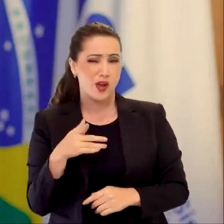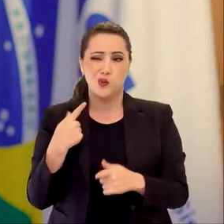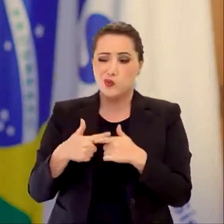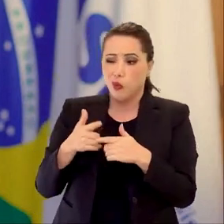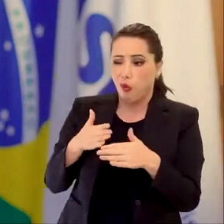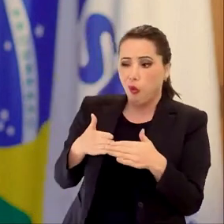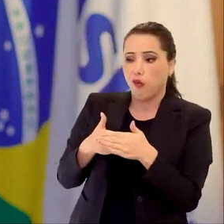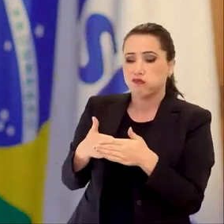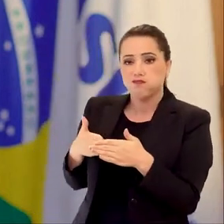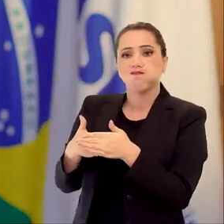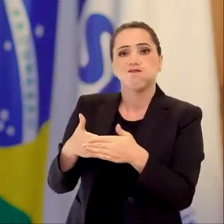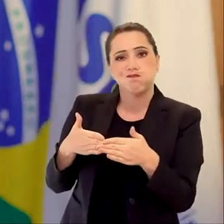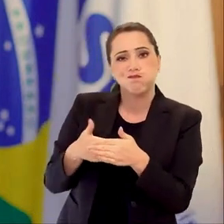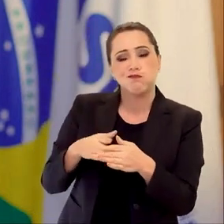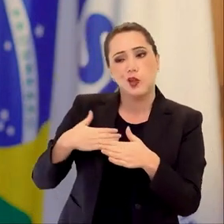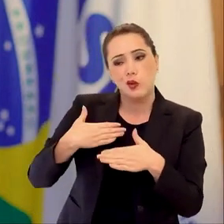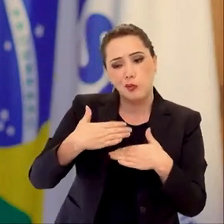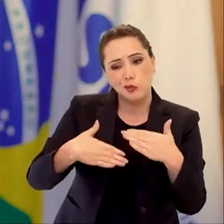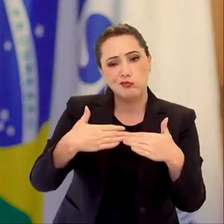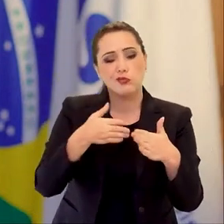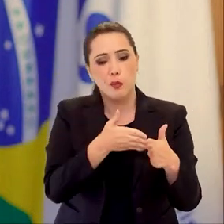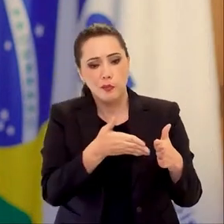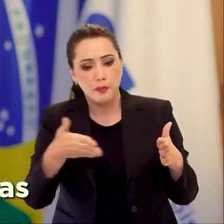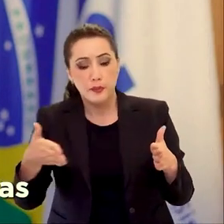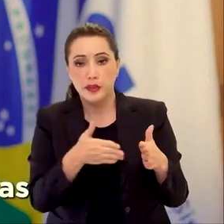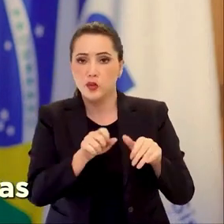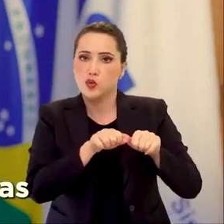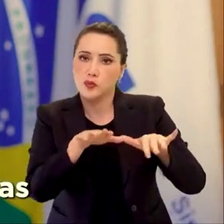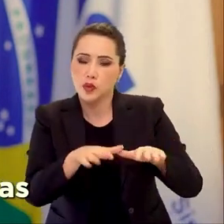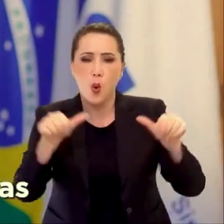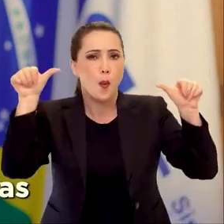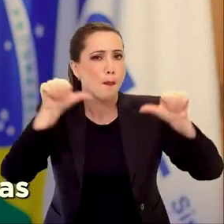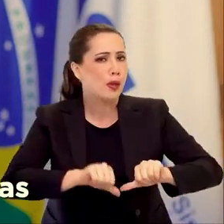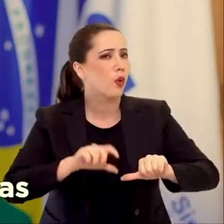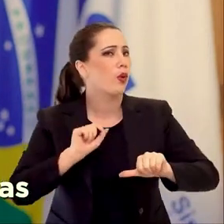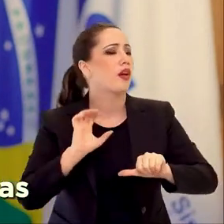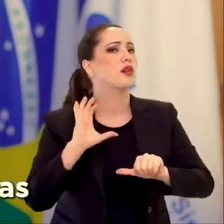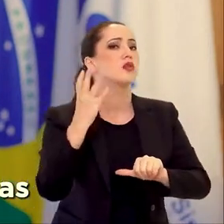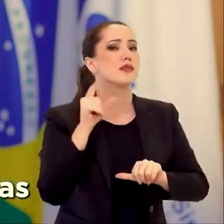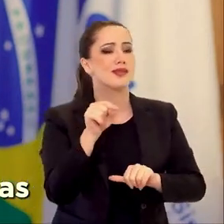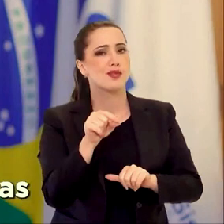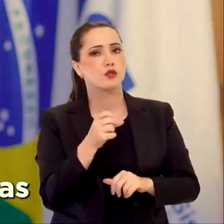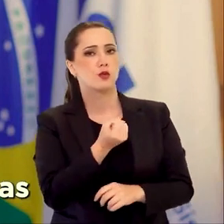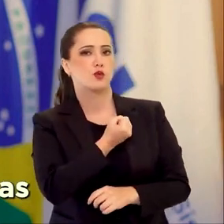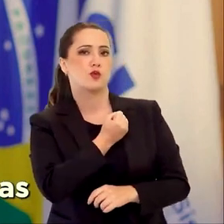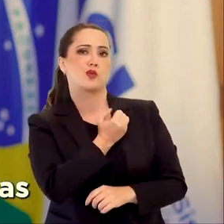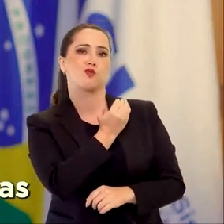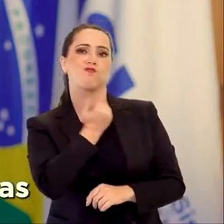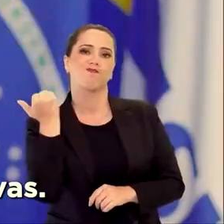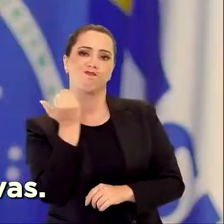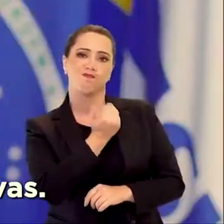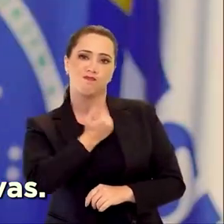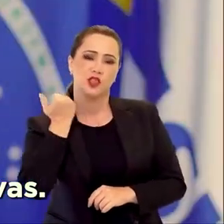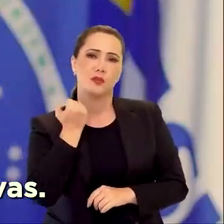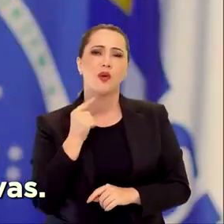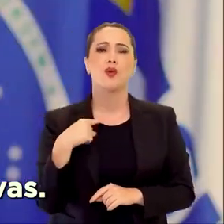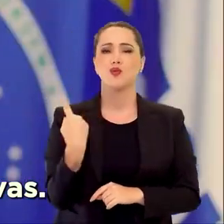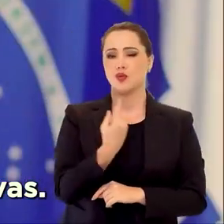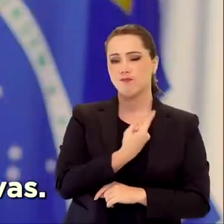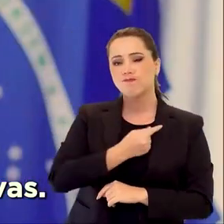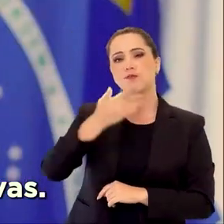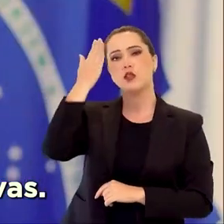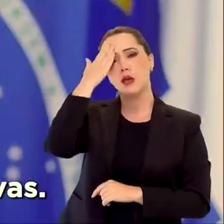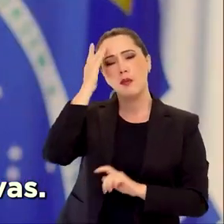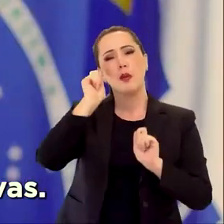obstáculos ao longo desta pandemia. O pior impacto foi a perda de tantas vidas e saber